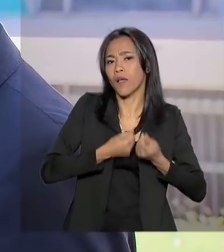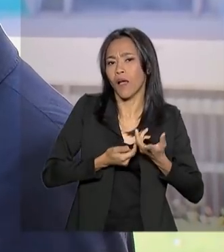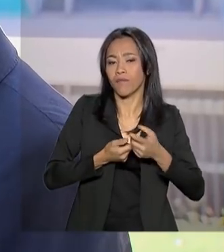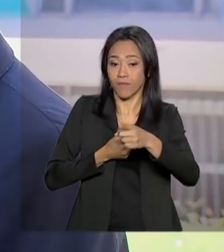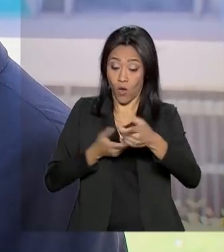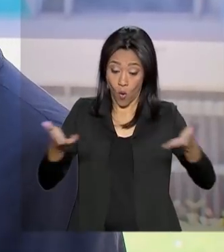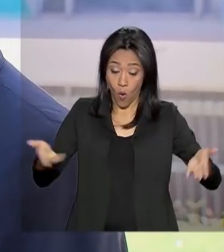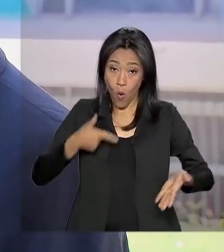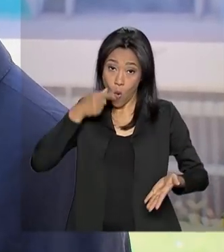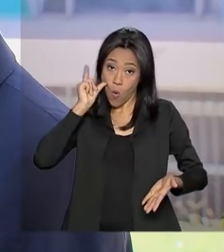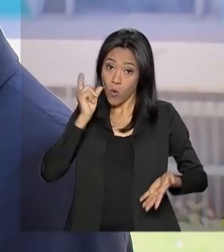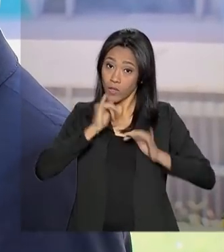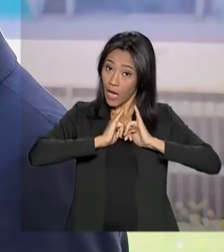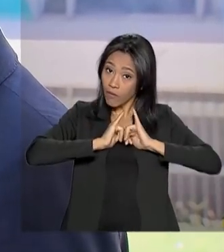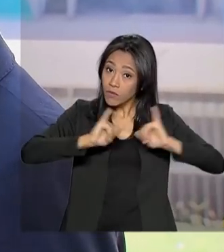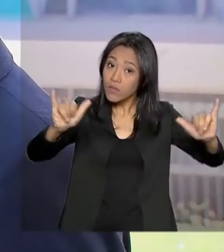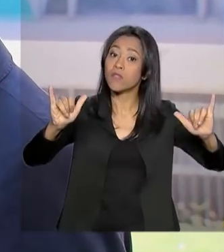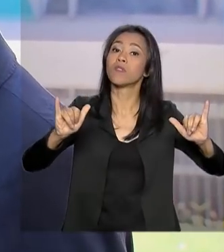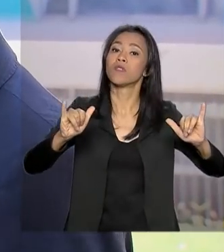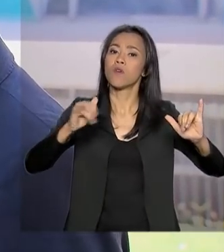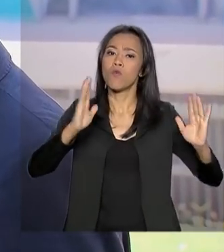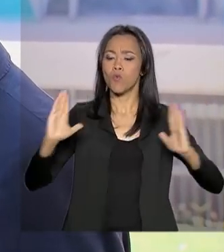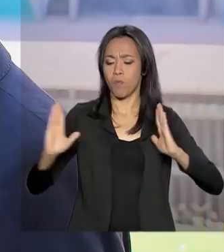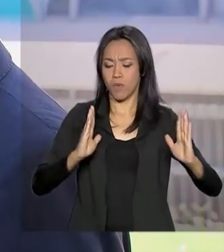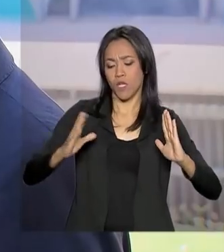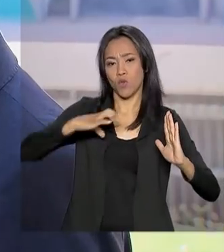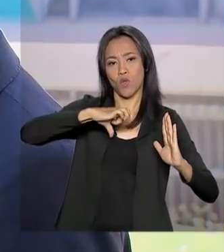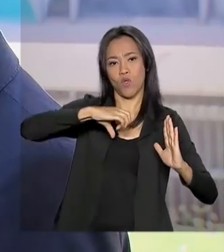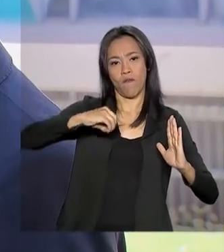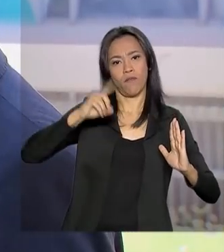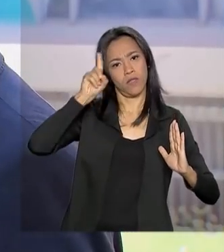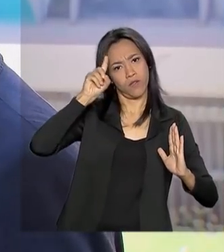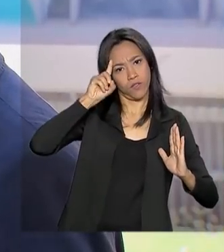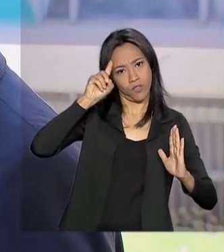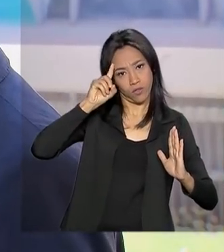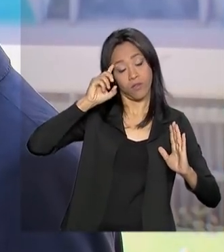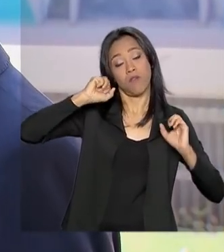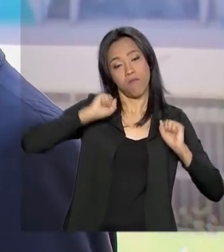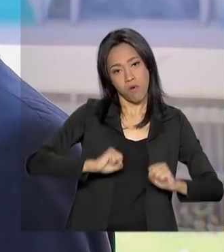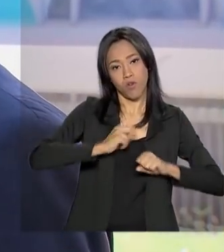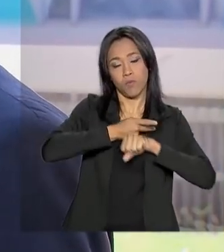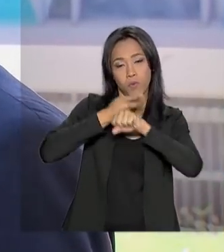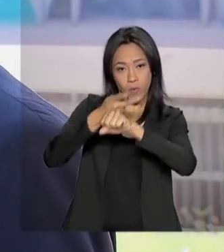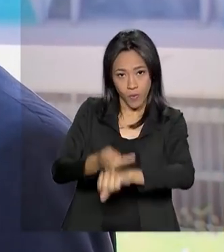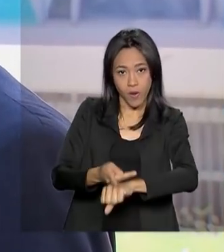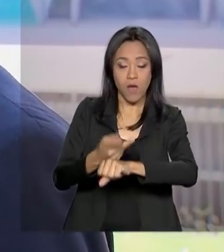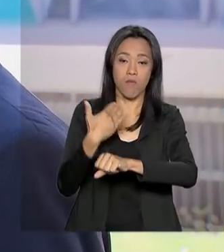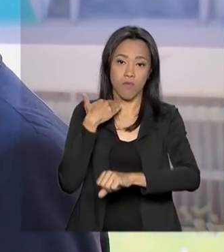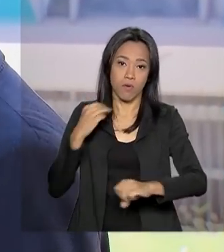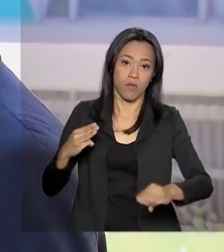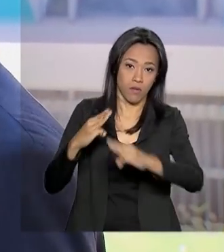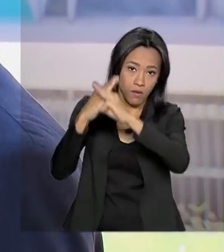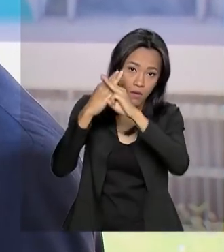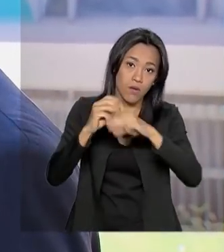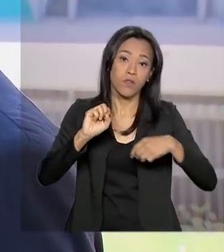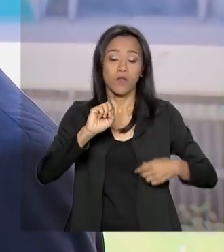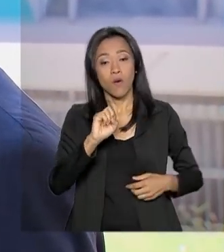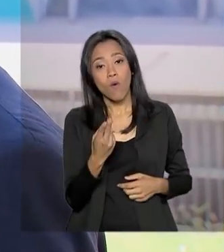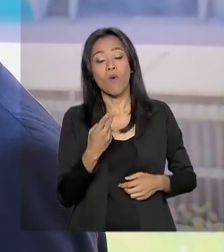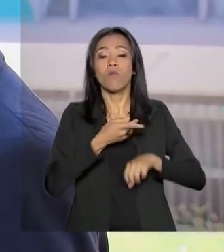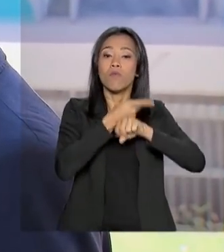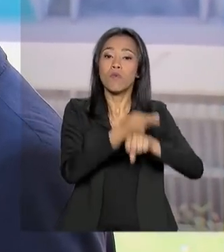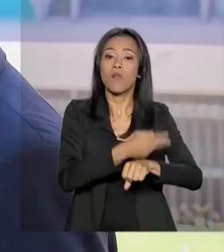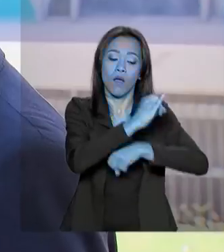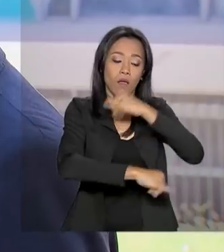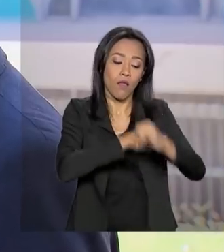campanha iniciou-se ontem, nós vamos ter 90 dias a contar de ontem. Elas podem procurar ou as nossas agências ou mesmo o site da